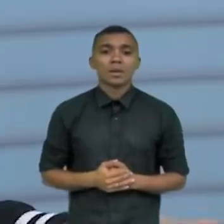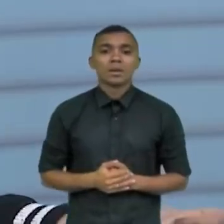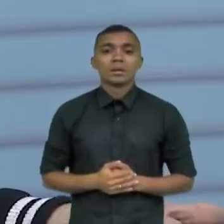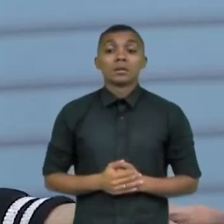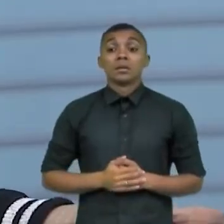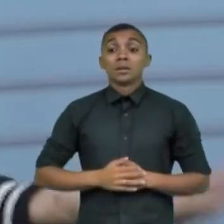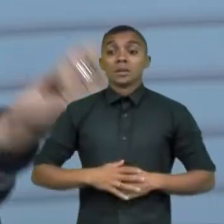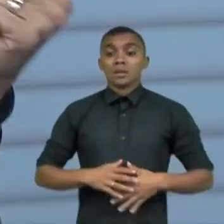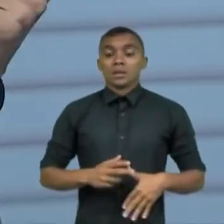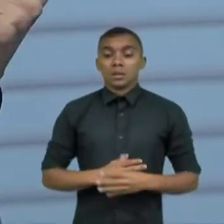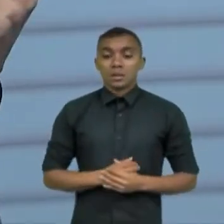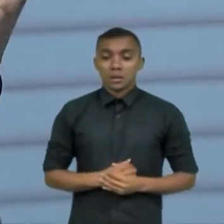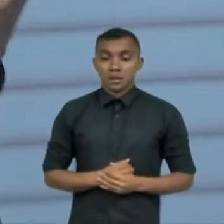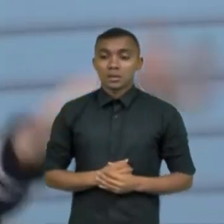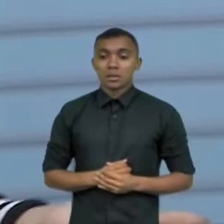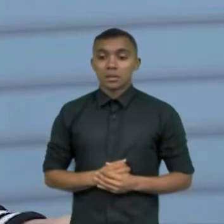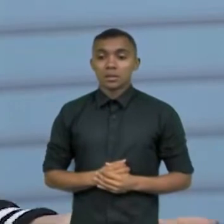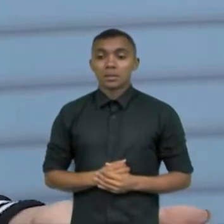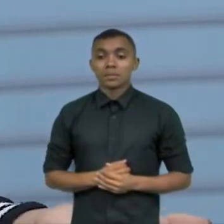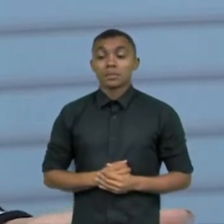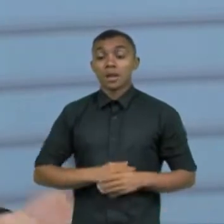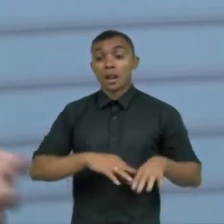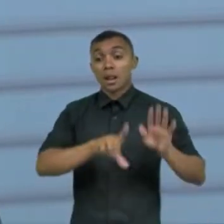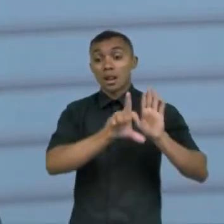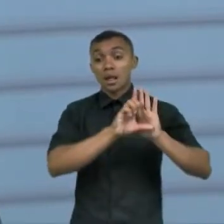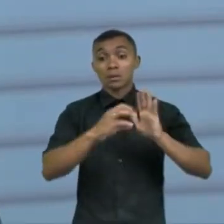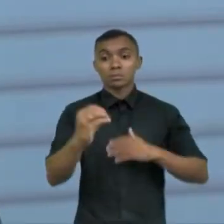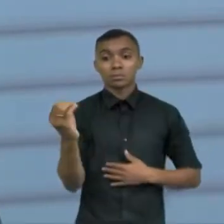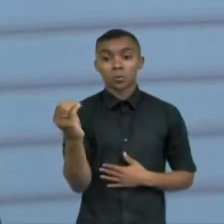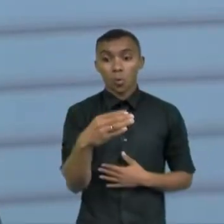mais nova do do Romeu Mion que